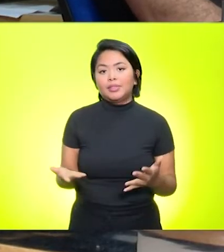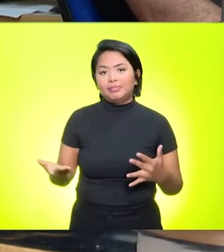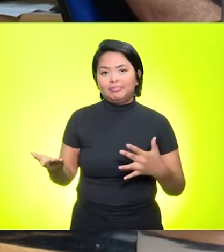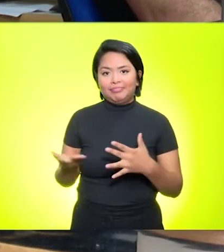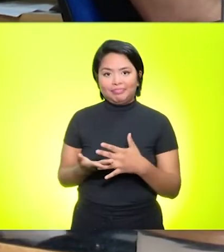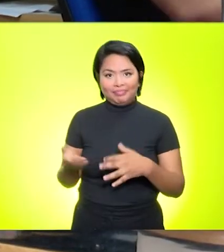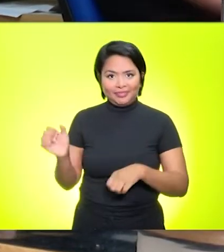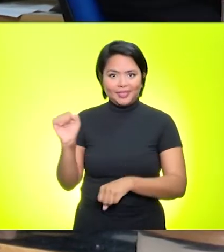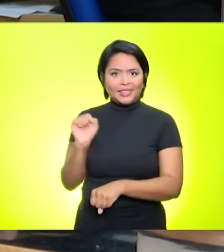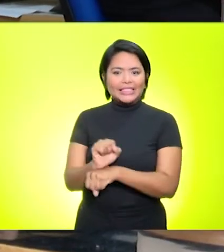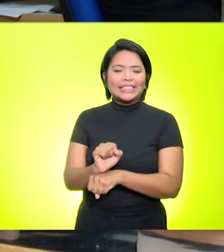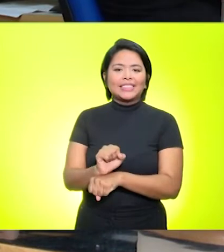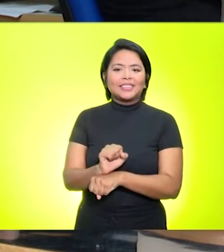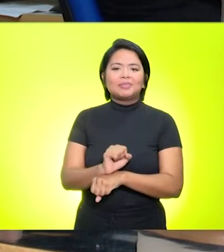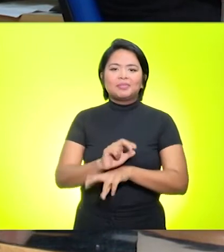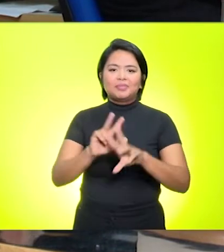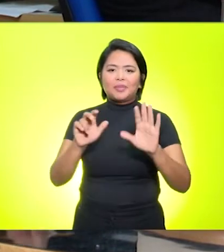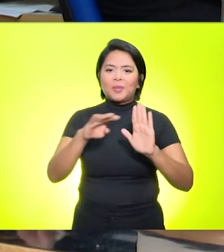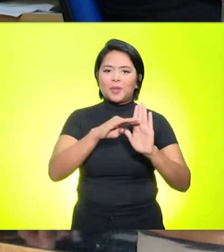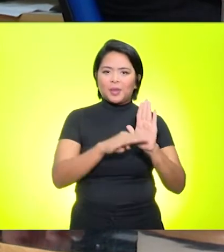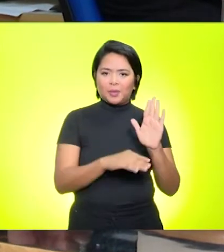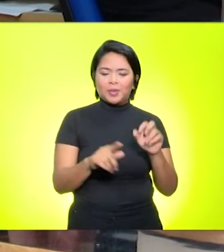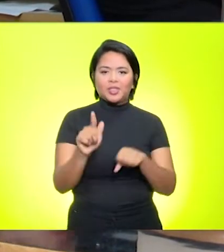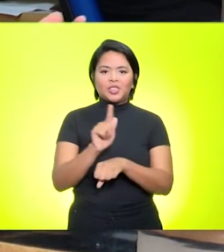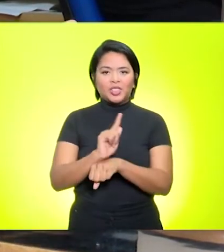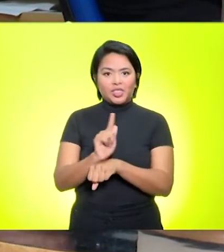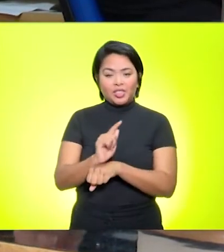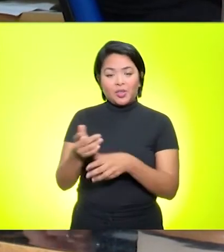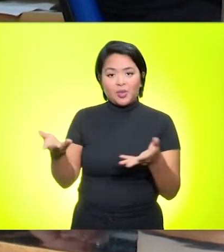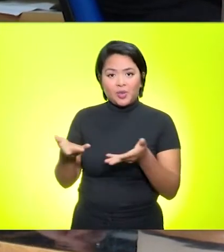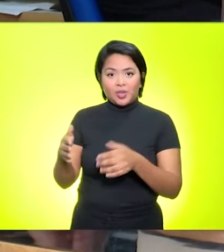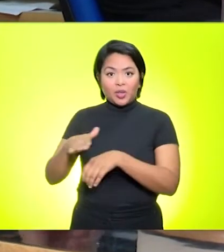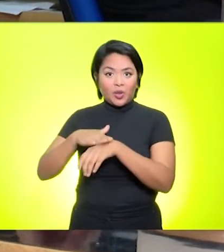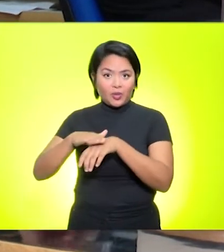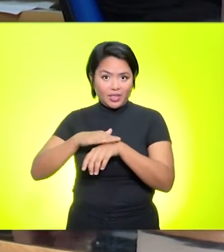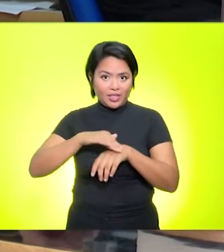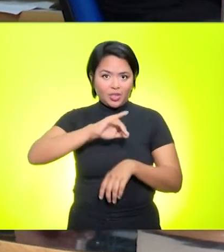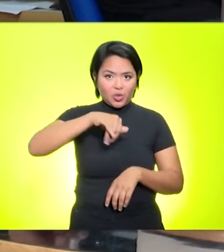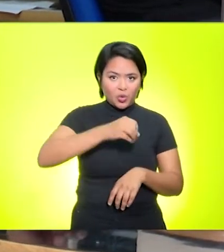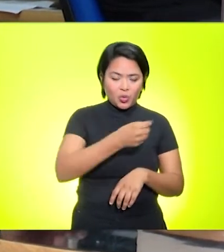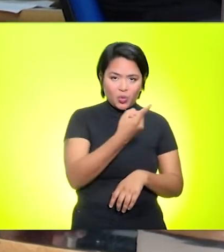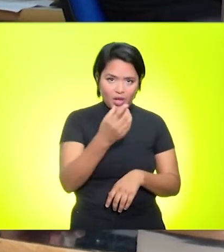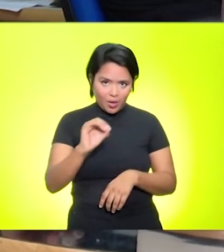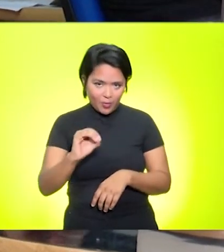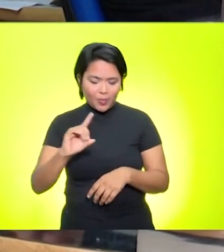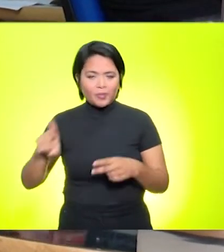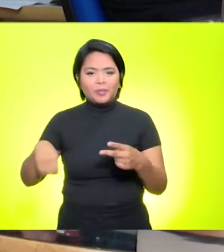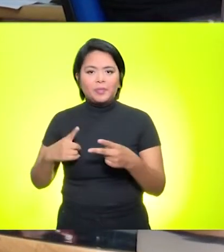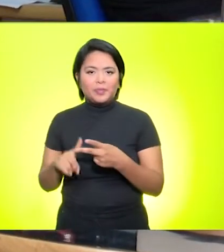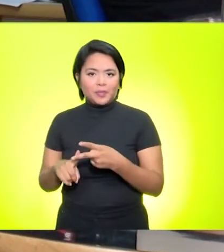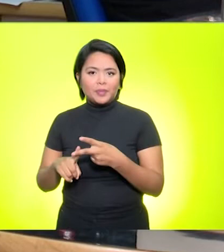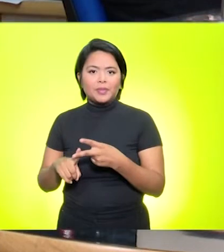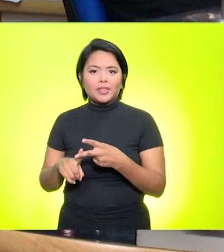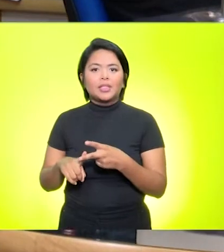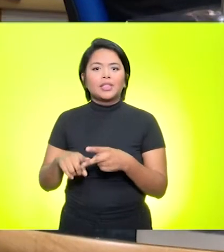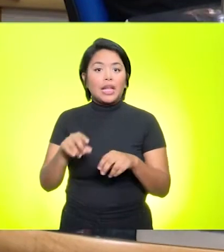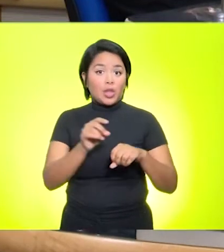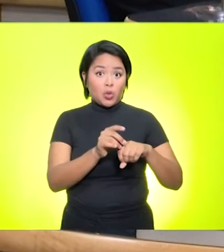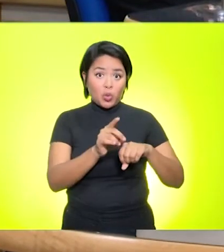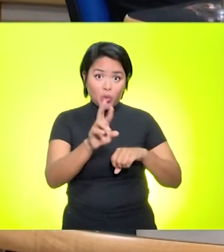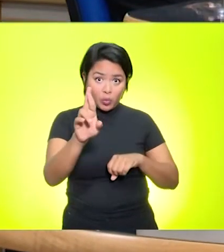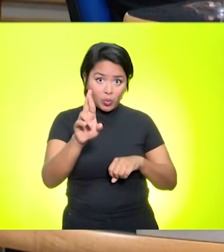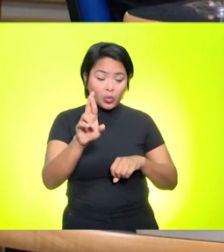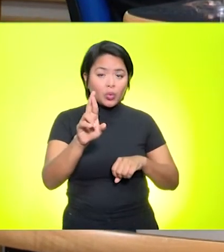um breve intervalo. assunto é gestão... Nós estamos conversando com João Batista Botentui, professor